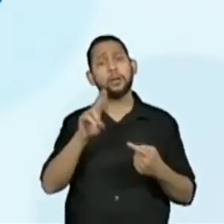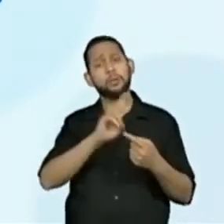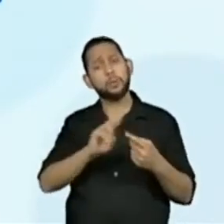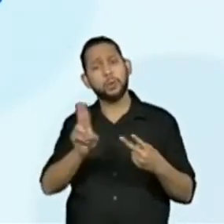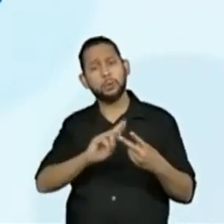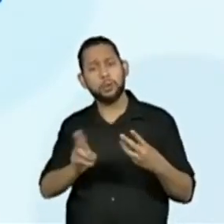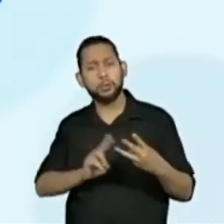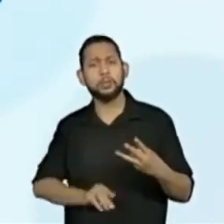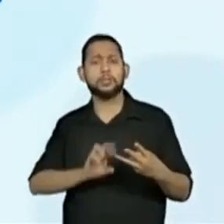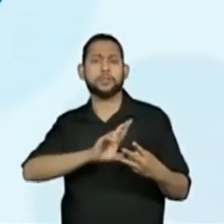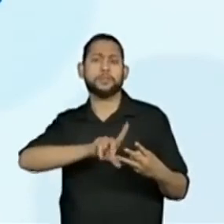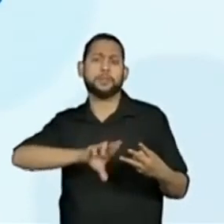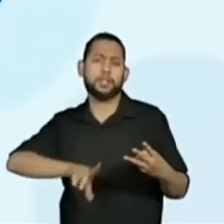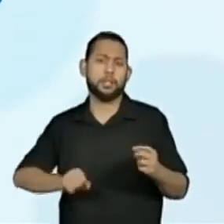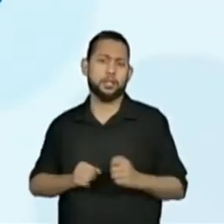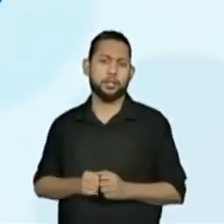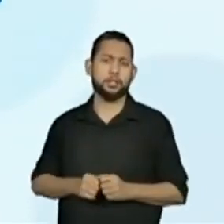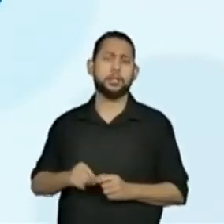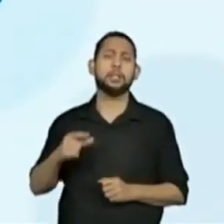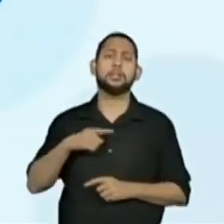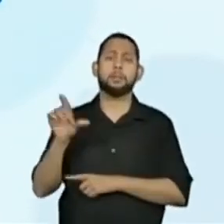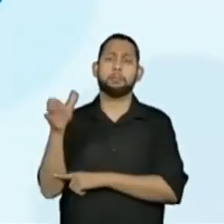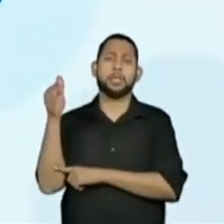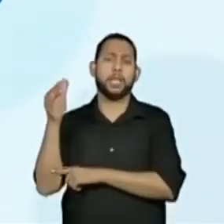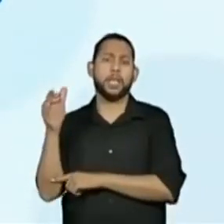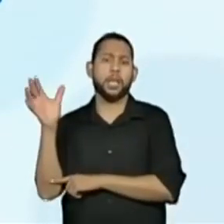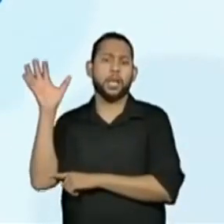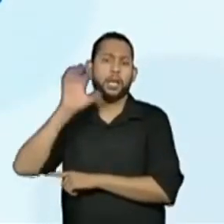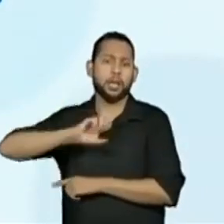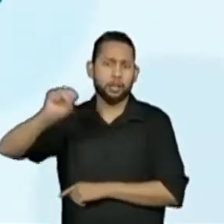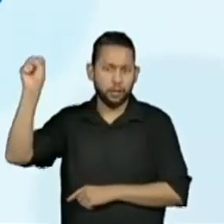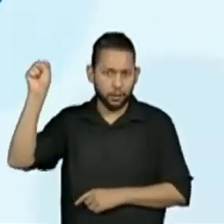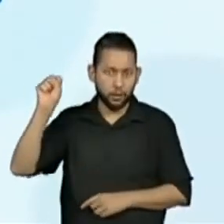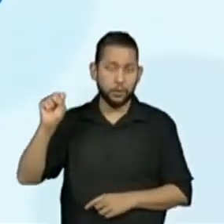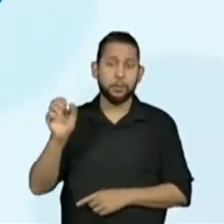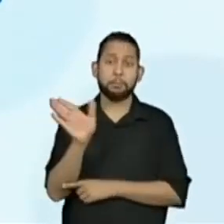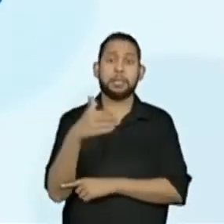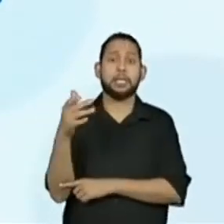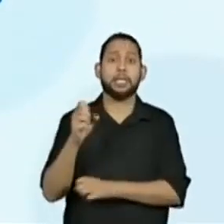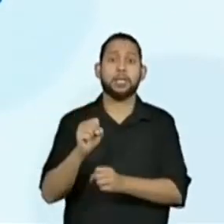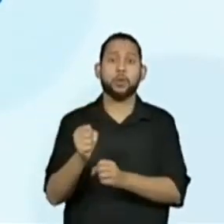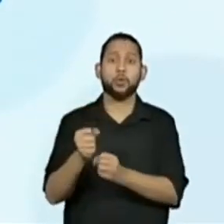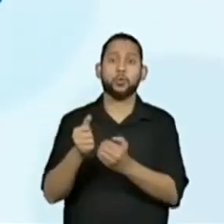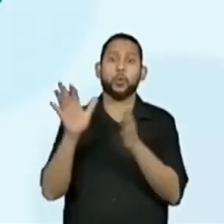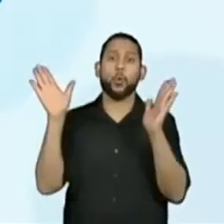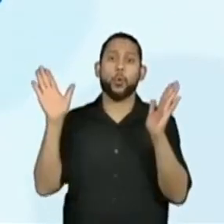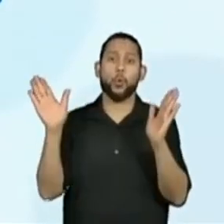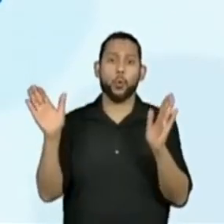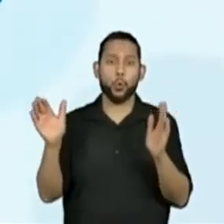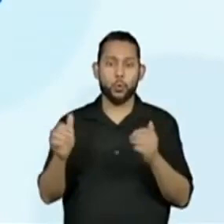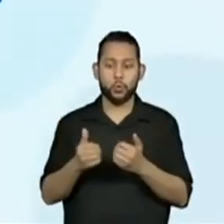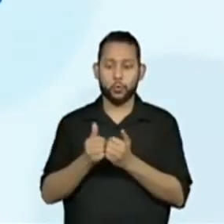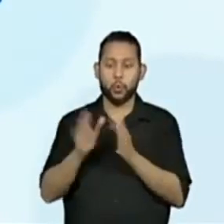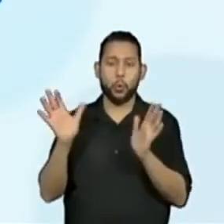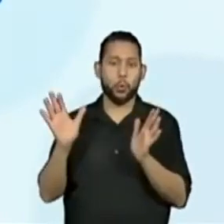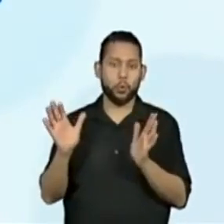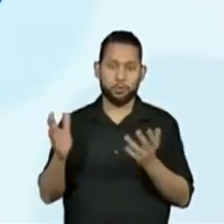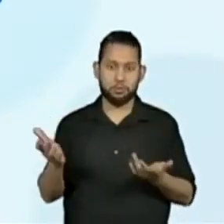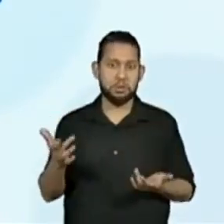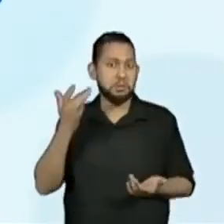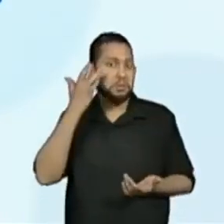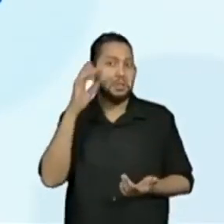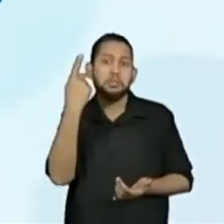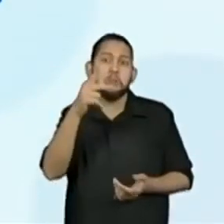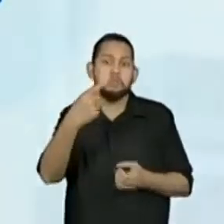maneiras, né? Bandeirinha guerreou. Tem várias. Bandeirinha estourou. Bandeirinha estourou. Não sei qual é essa